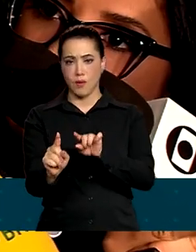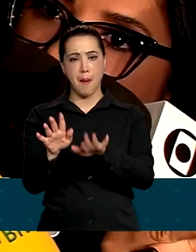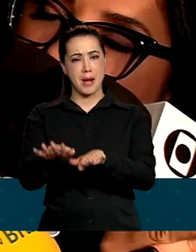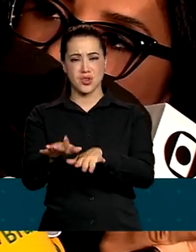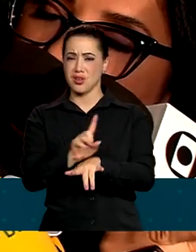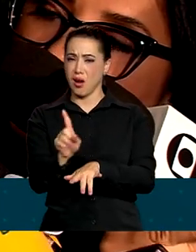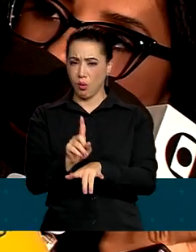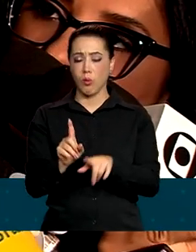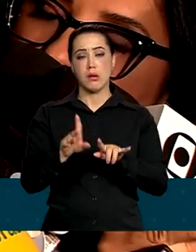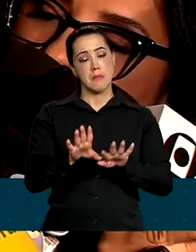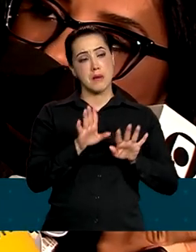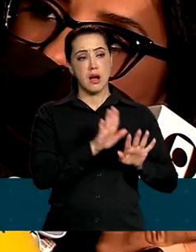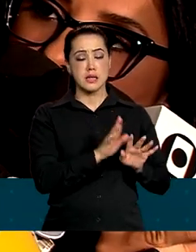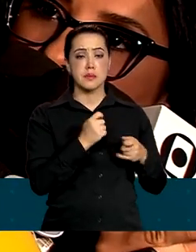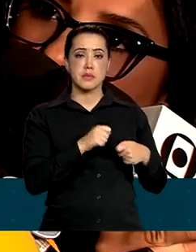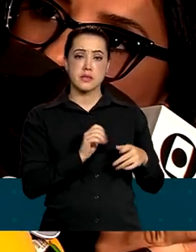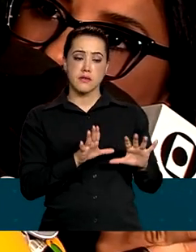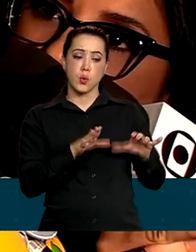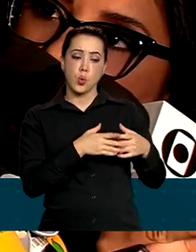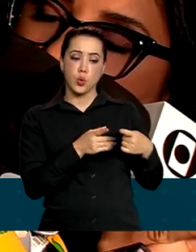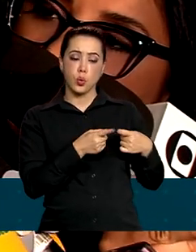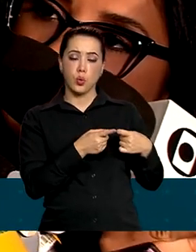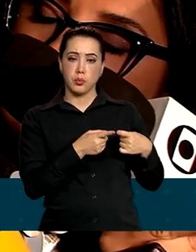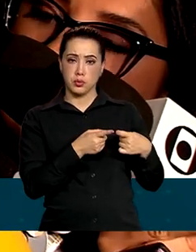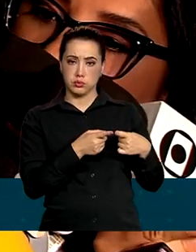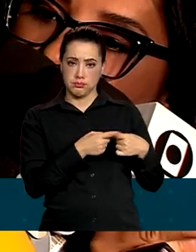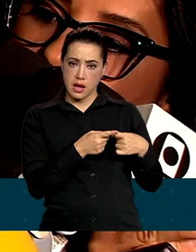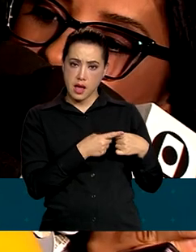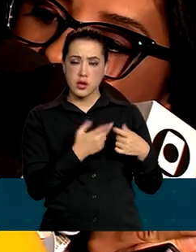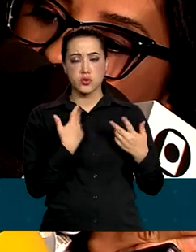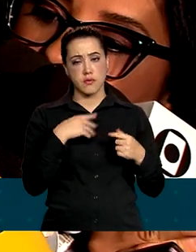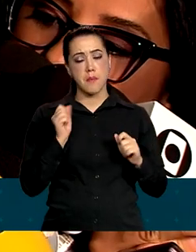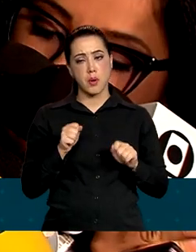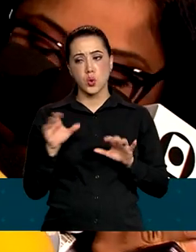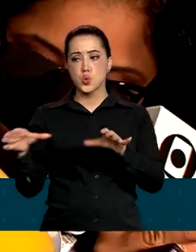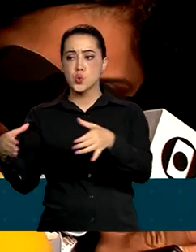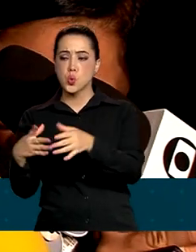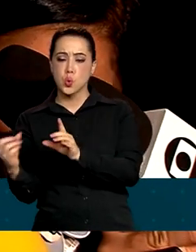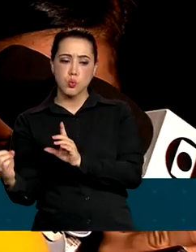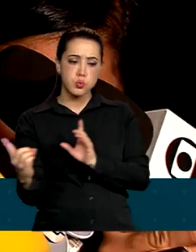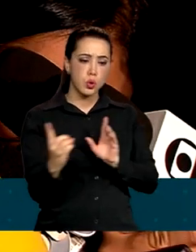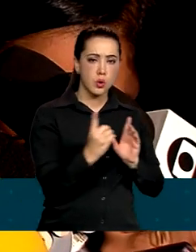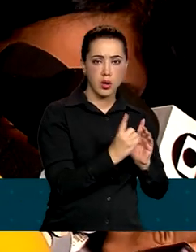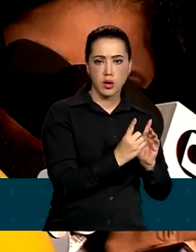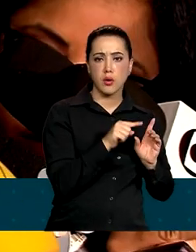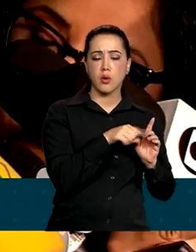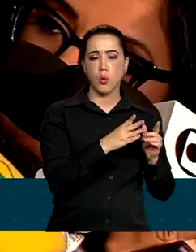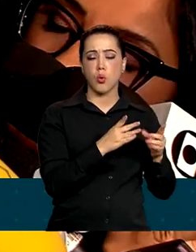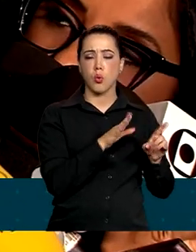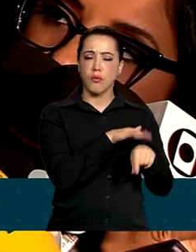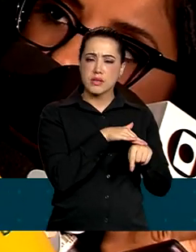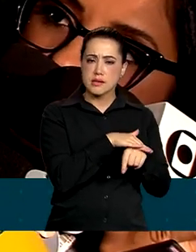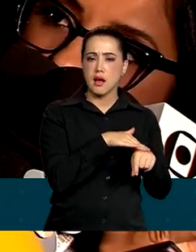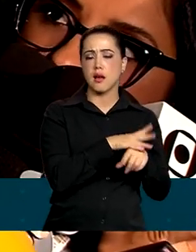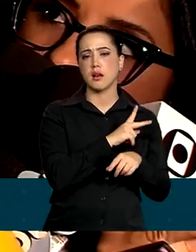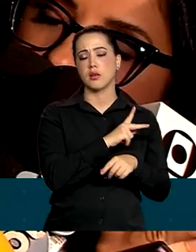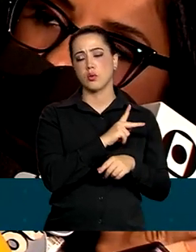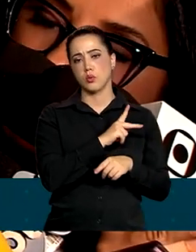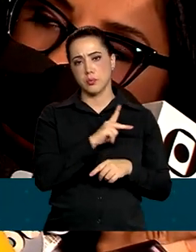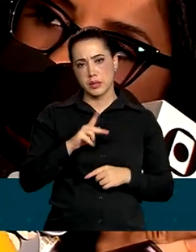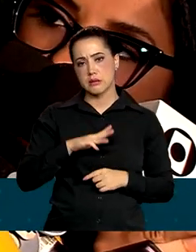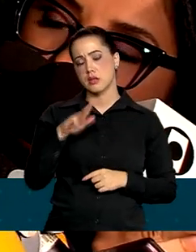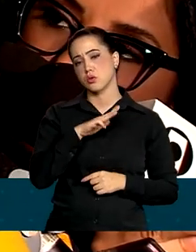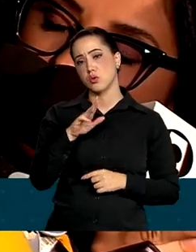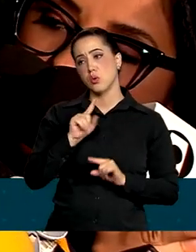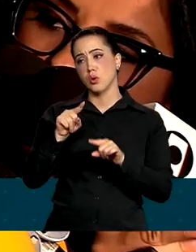reabilitação, de receber uma comitiva. O vice-presidente da República estará na marcha, os ministros e ministras estarão na marcha dos municípios. Essa é uma